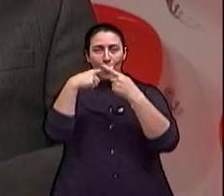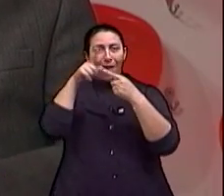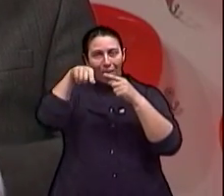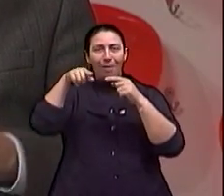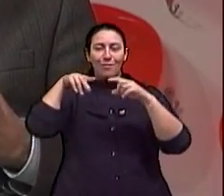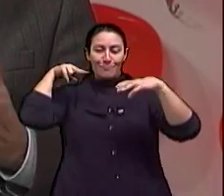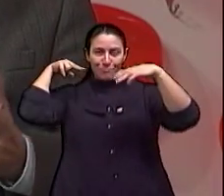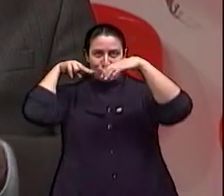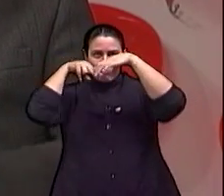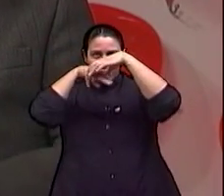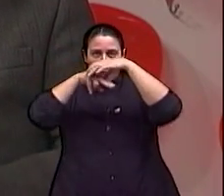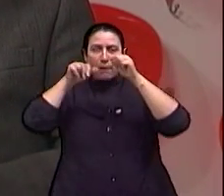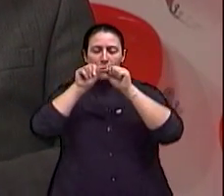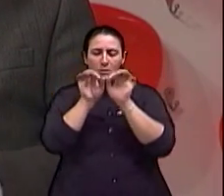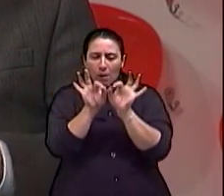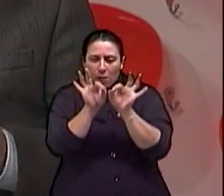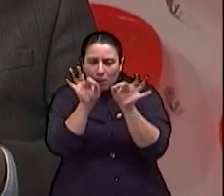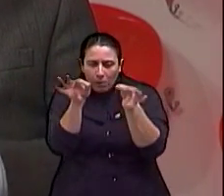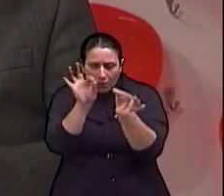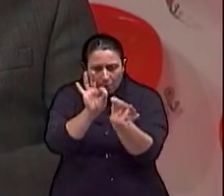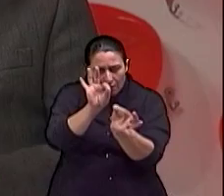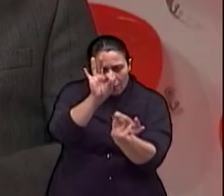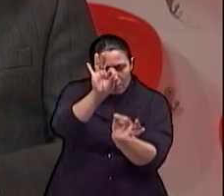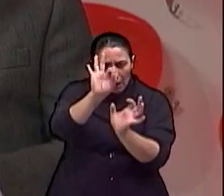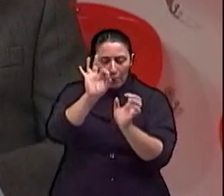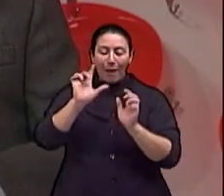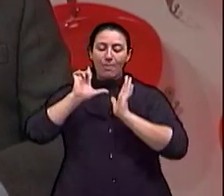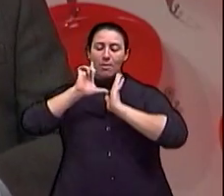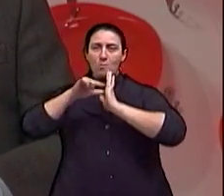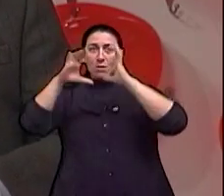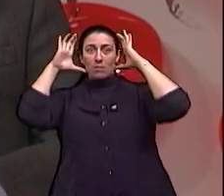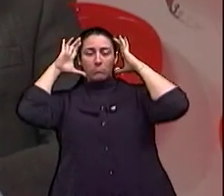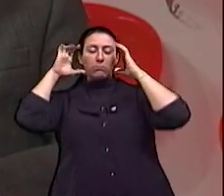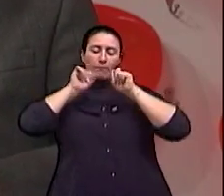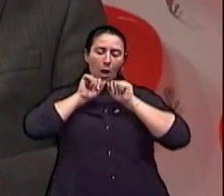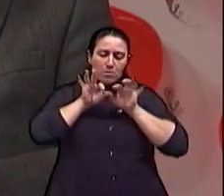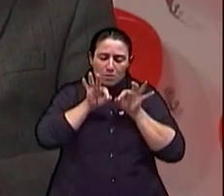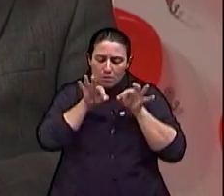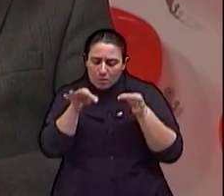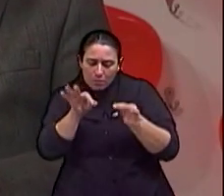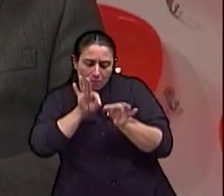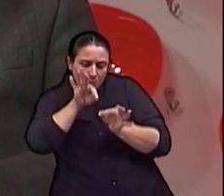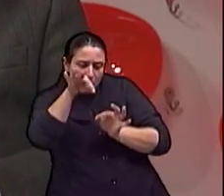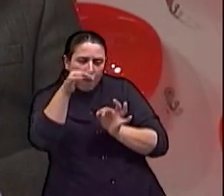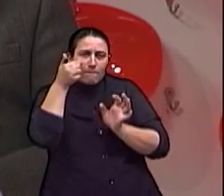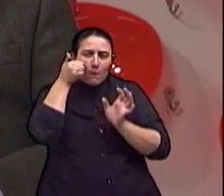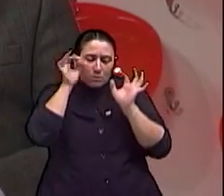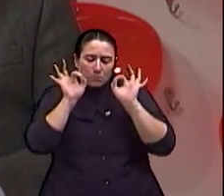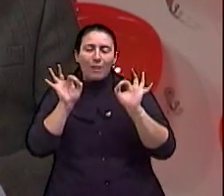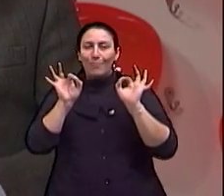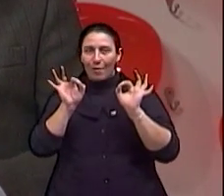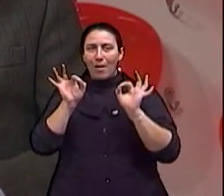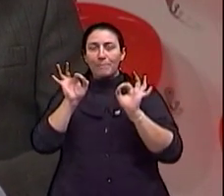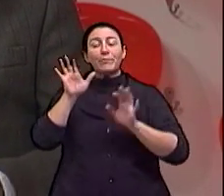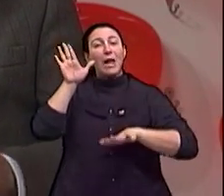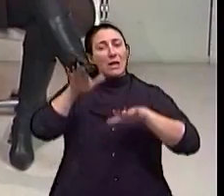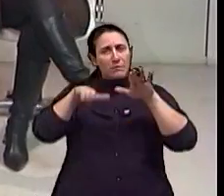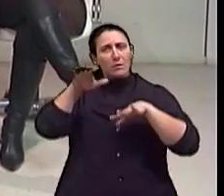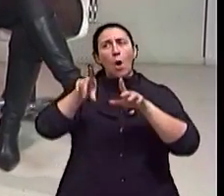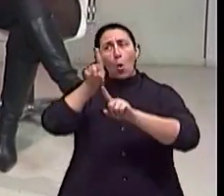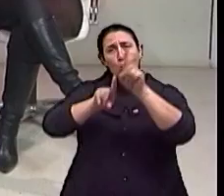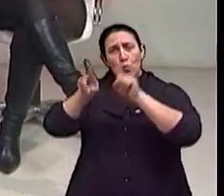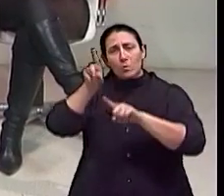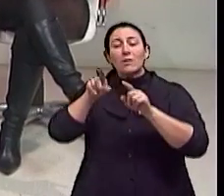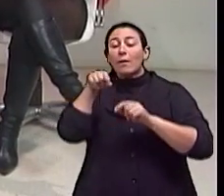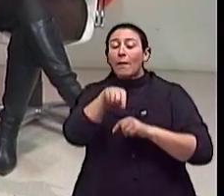atingir aqueles núcleos. E aí, durante a cirurgia, é sempre feita com anestesia local, o paciente está acordado, né? Ah, isso é importante também. na